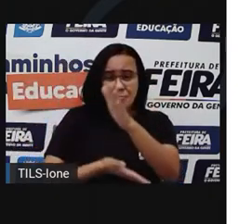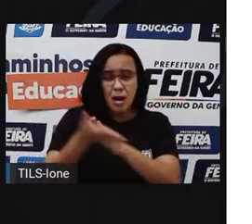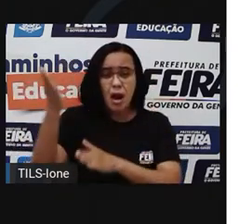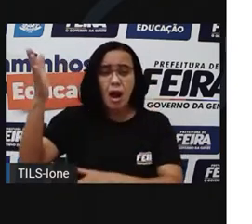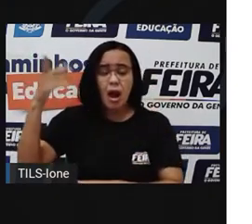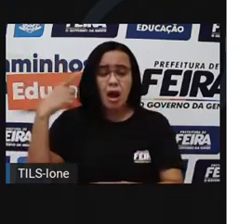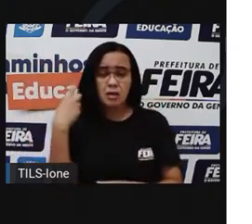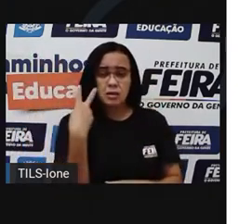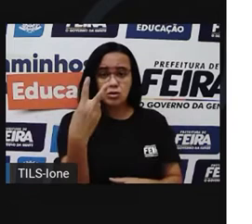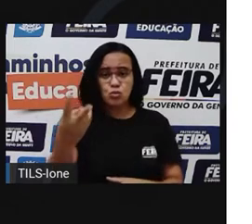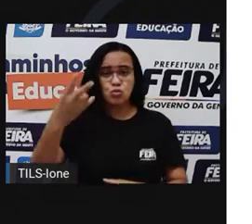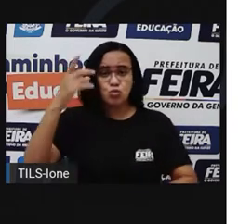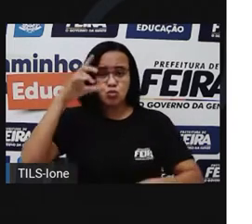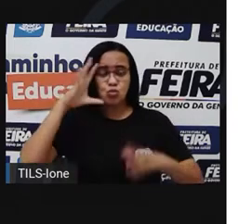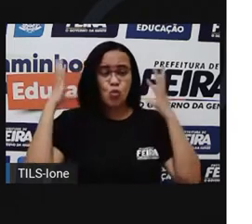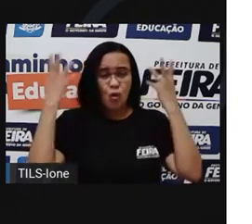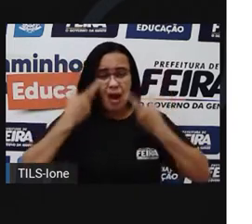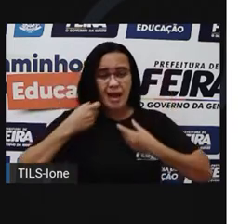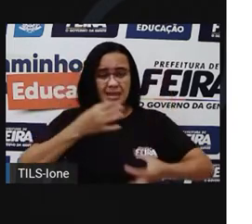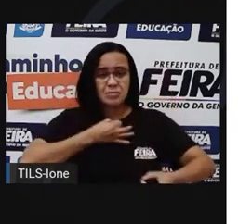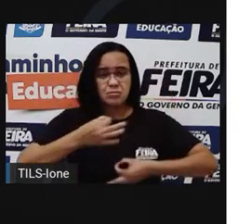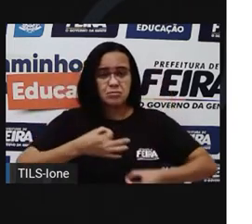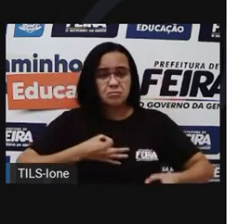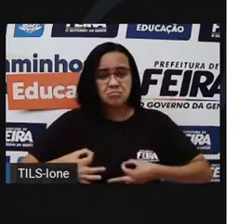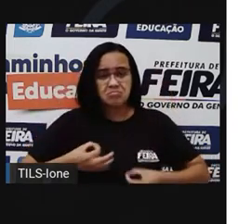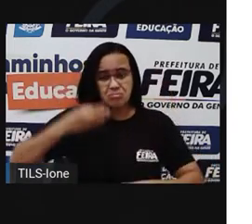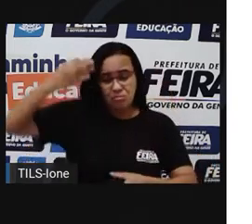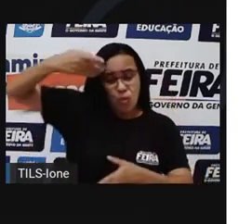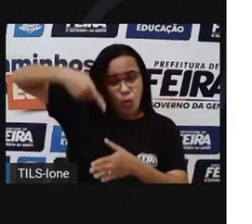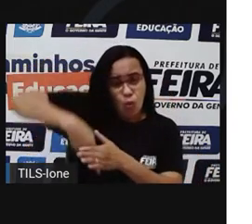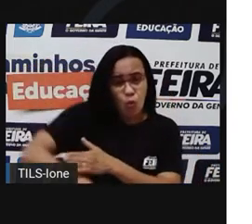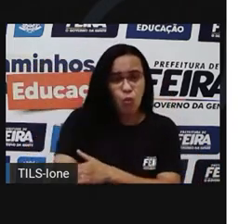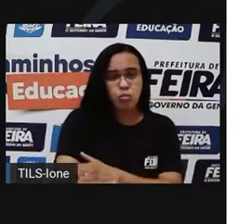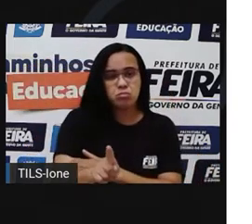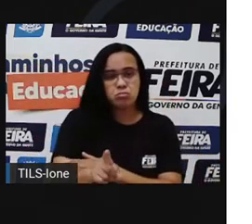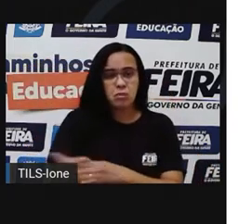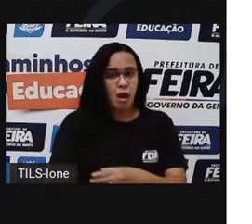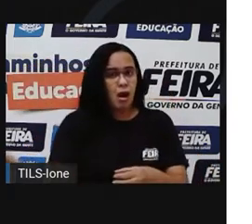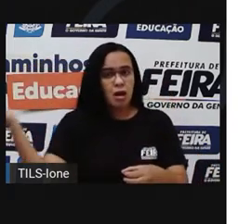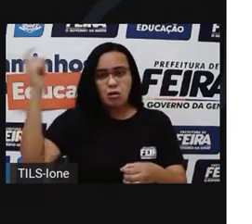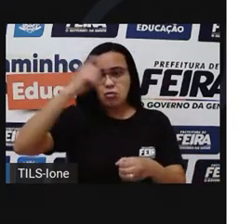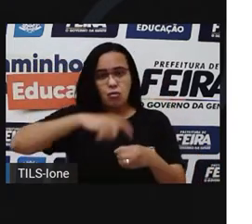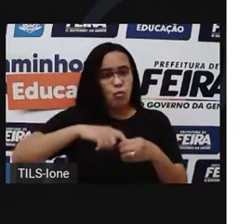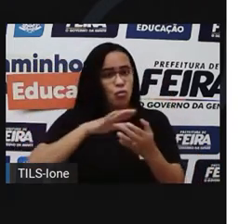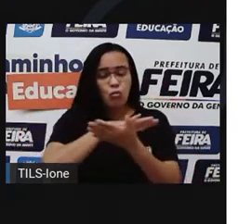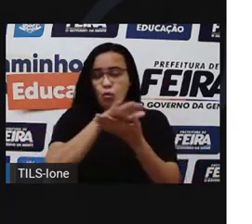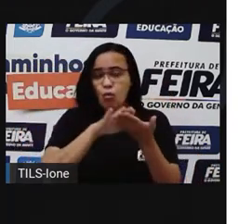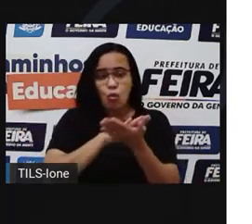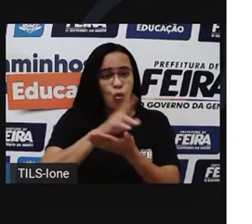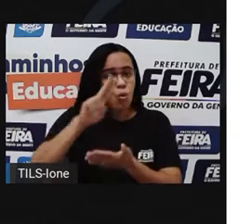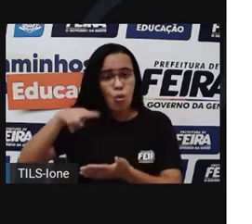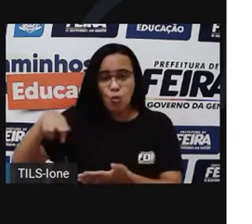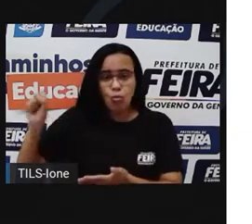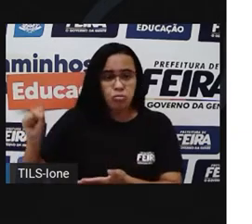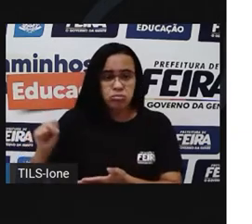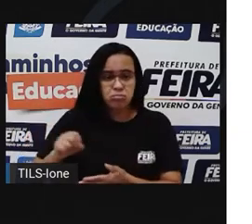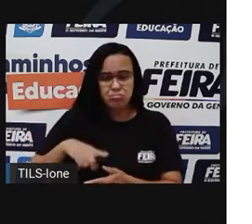mergulhou nas águas e nunca mais voltou à tribo. Ninguém sabe ao certo o que aconteceu.